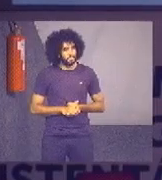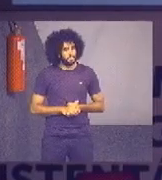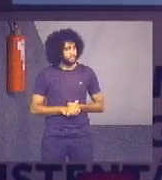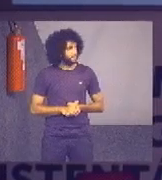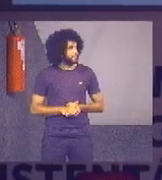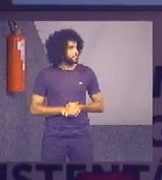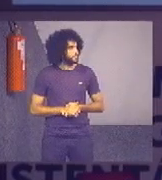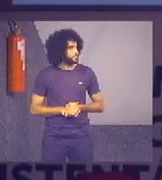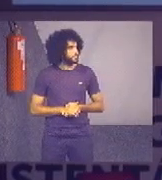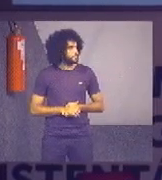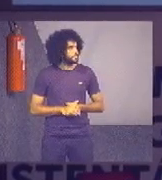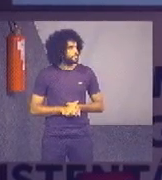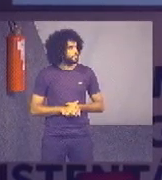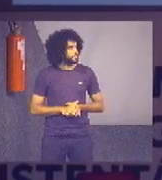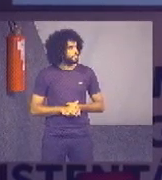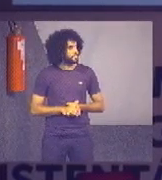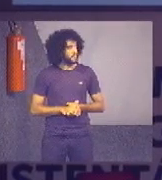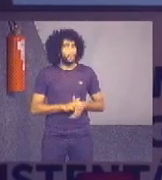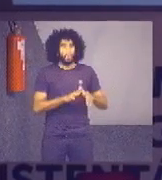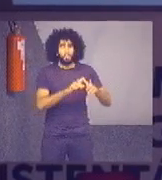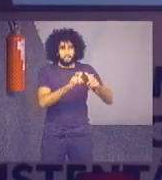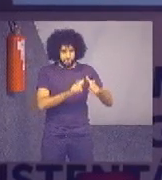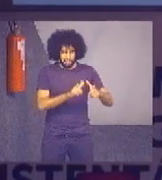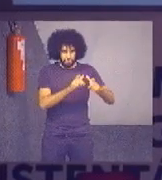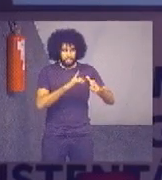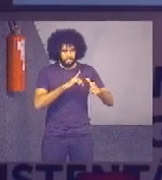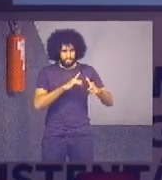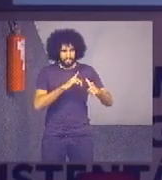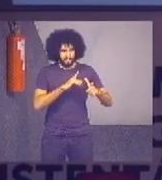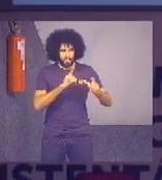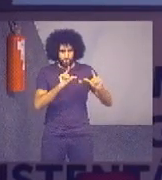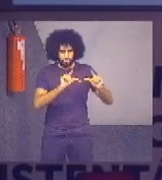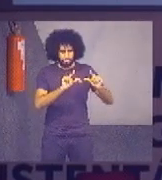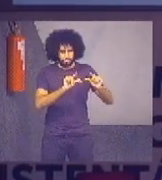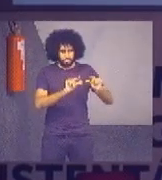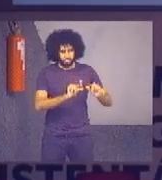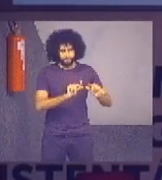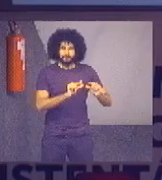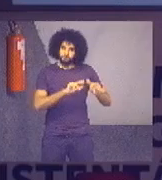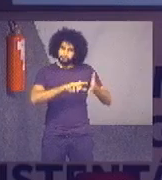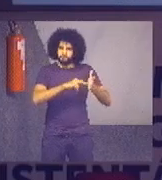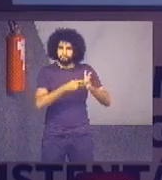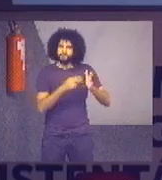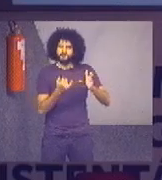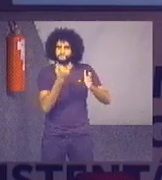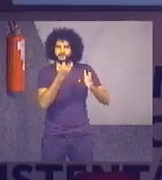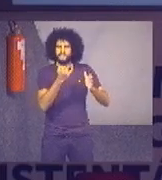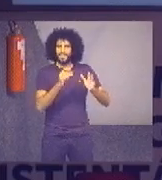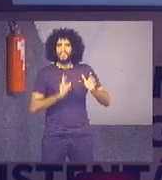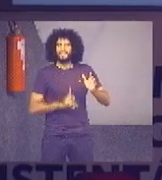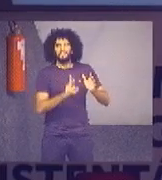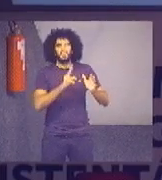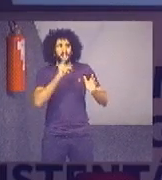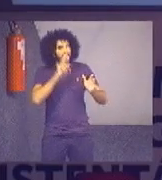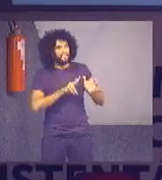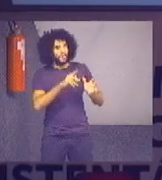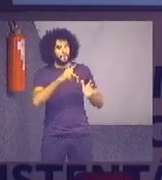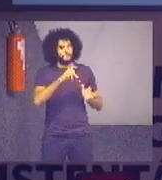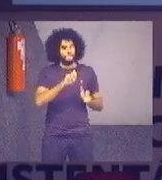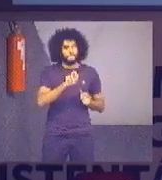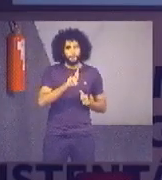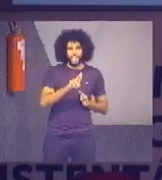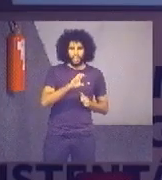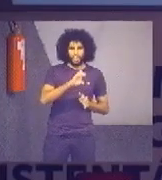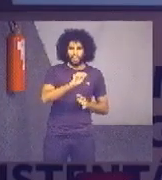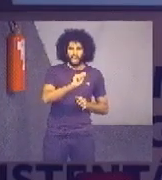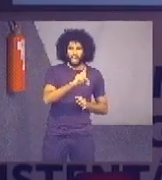O per capita, a gente tem também uma redução significativa. É sempre importante a gente olhar per capita ou por metro quadrado,